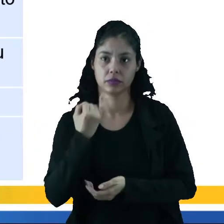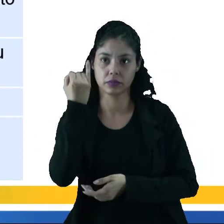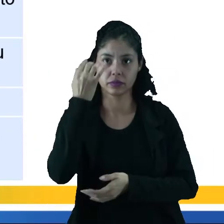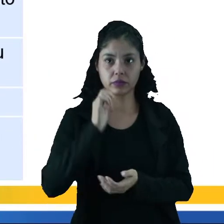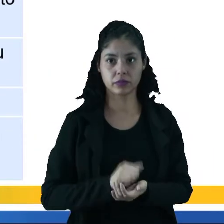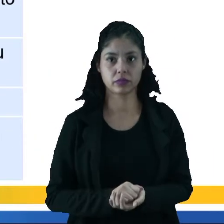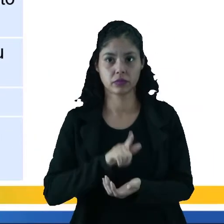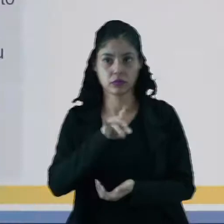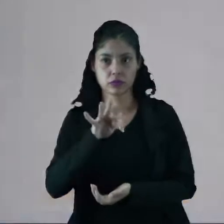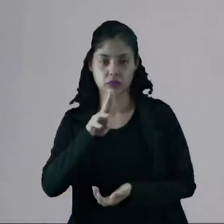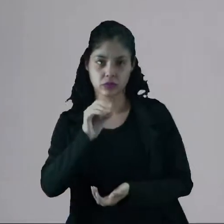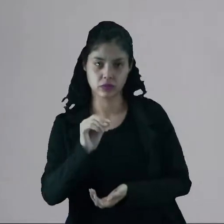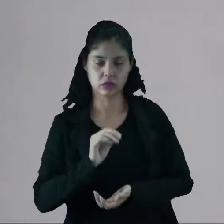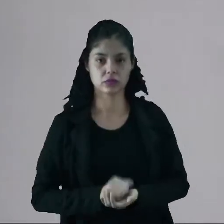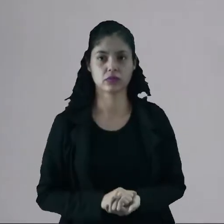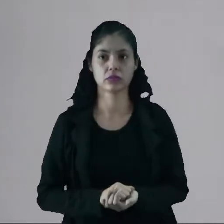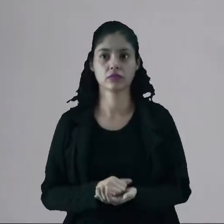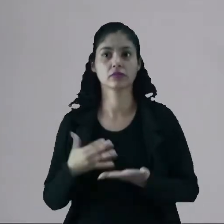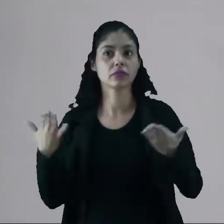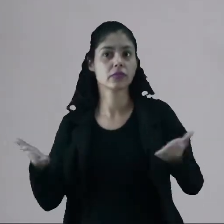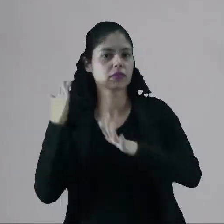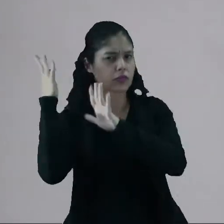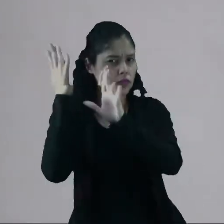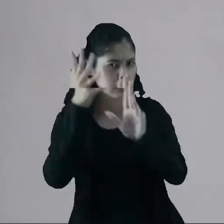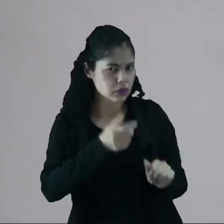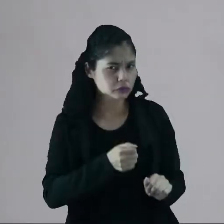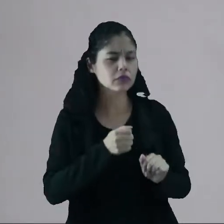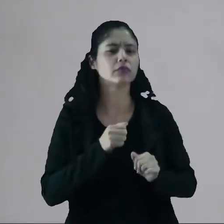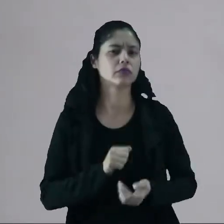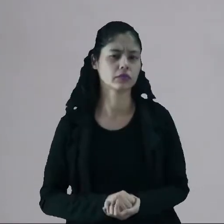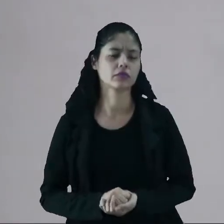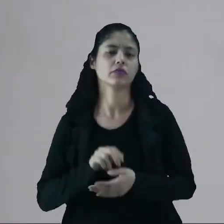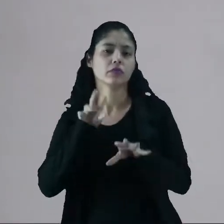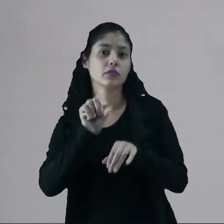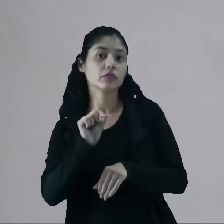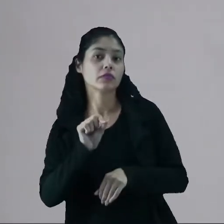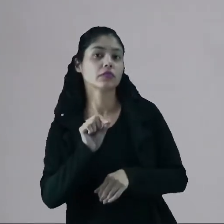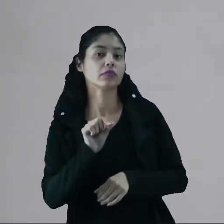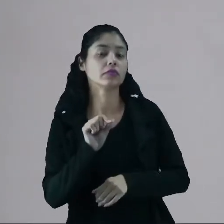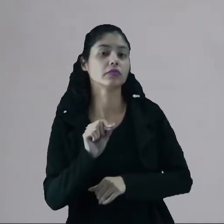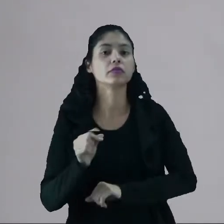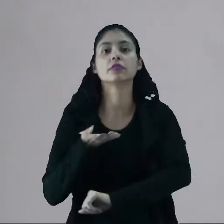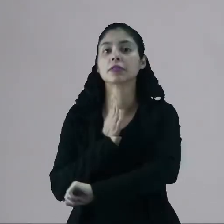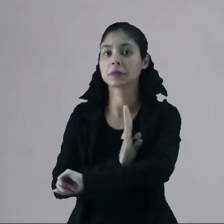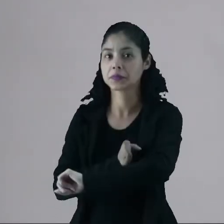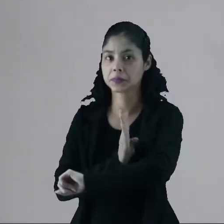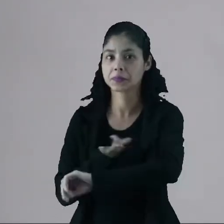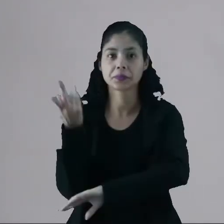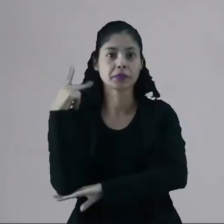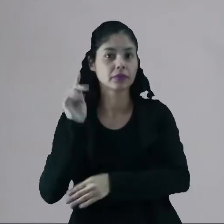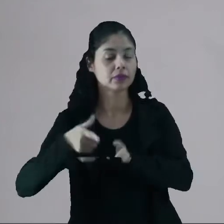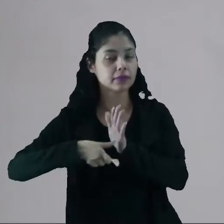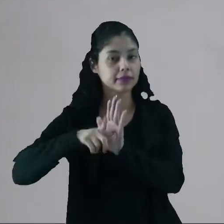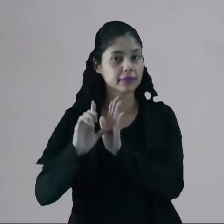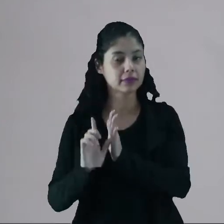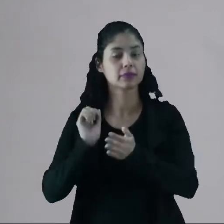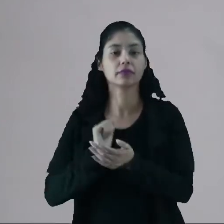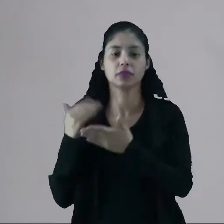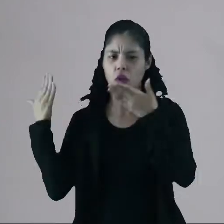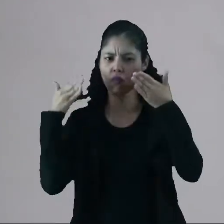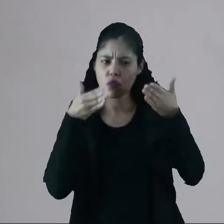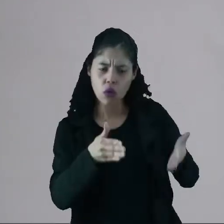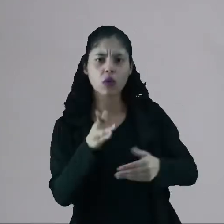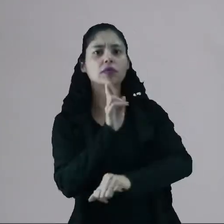artista desse período é o Giotto. Vamos lembrar aqui, gente, que a Idade Média, que é o período anterior, era